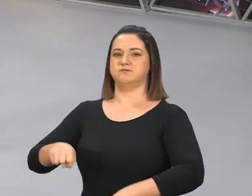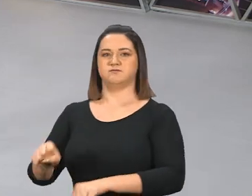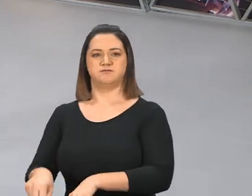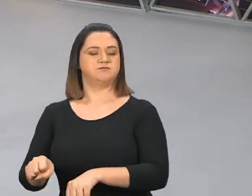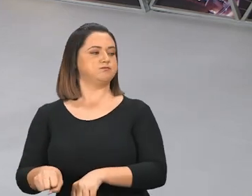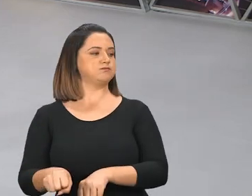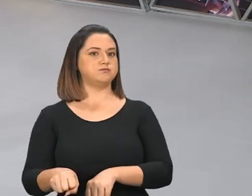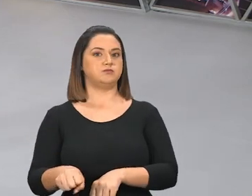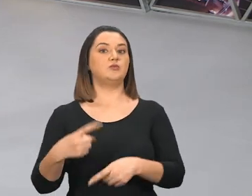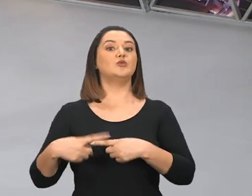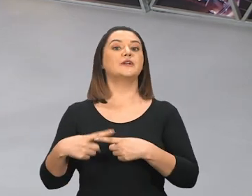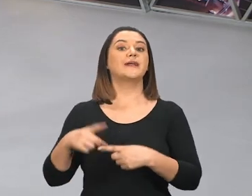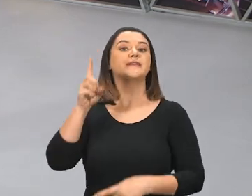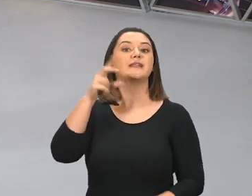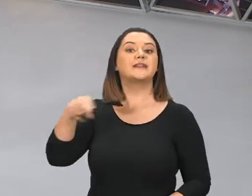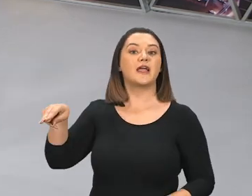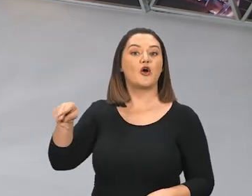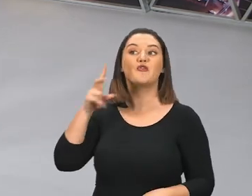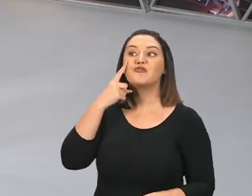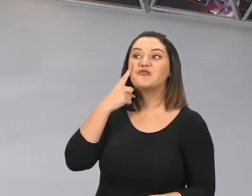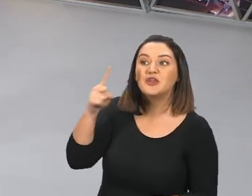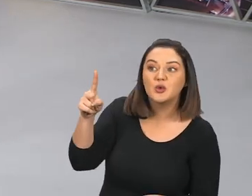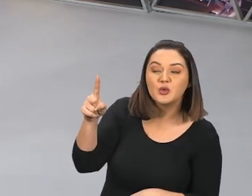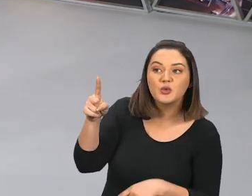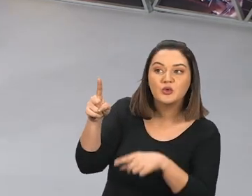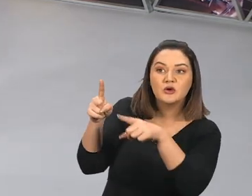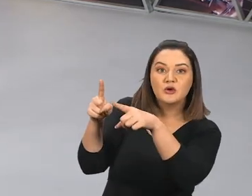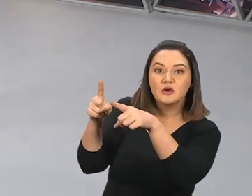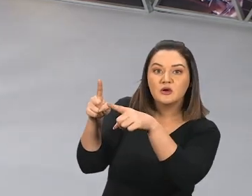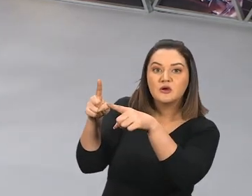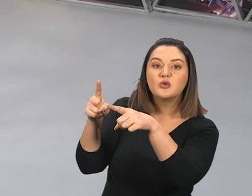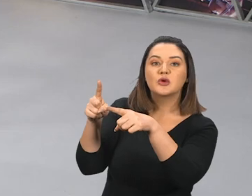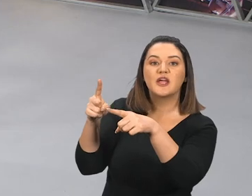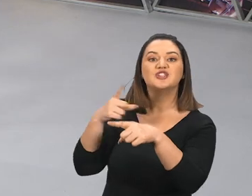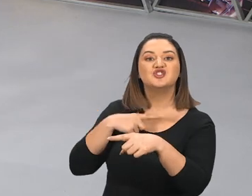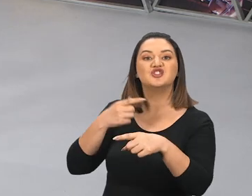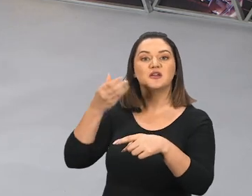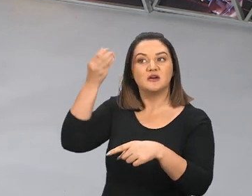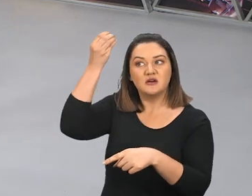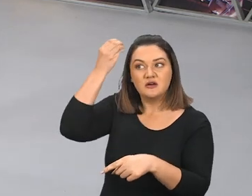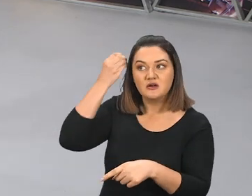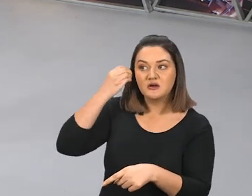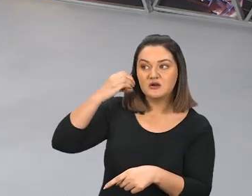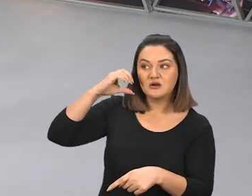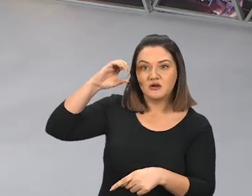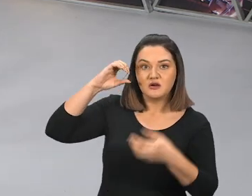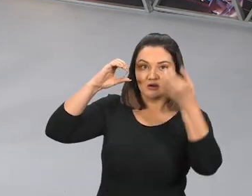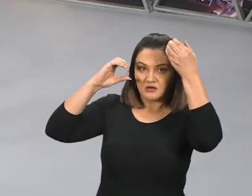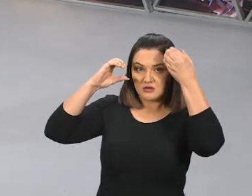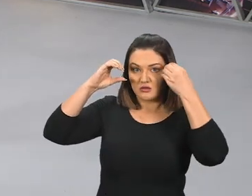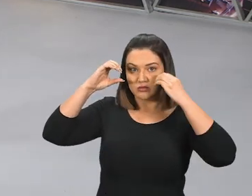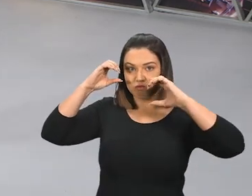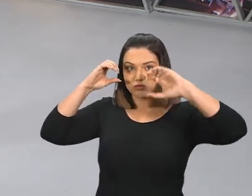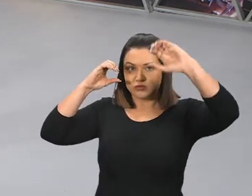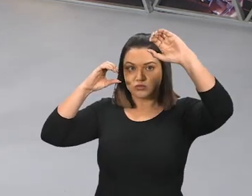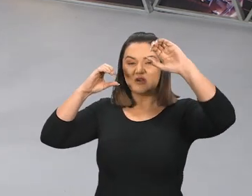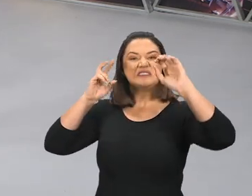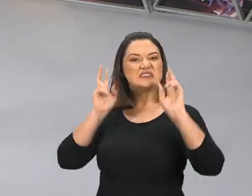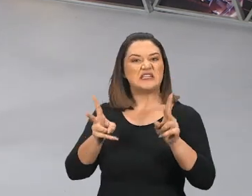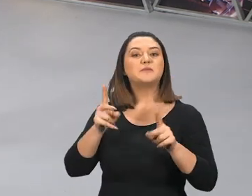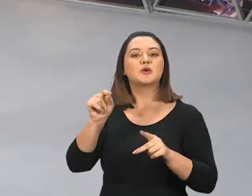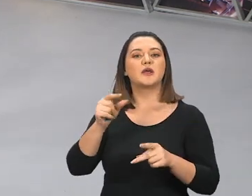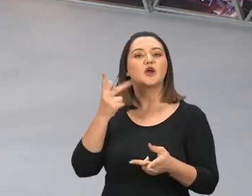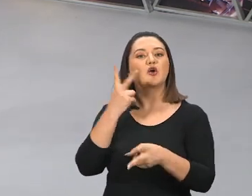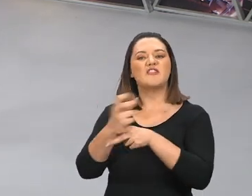visão, E ele vê um carneiro, Que dava amarradas para cá, Amarradas para lá, Tinha dois chifres, Era um vitorioso,